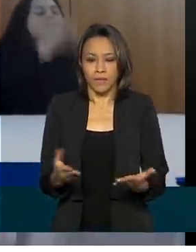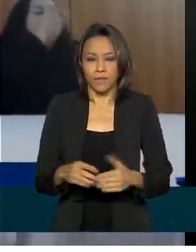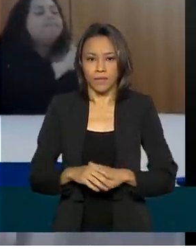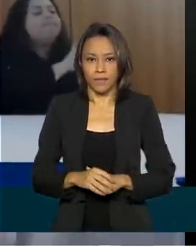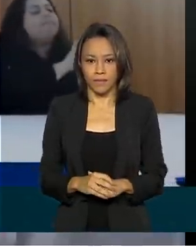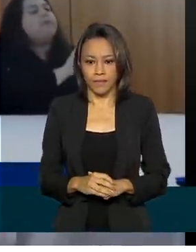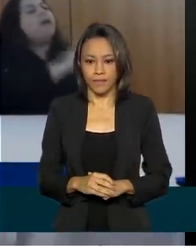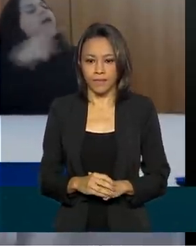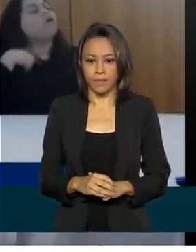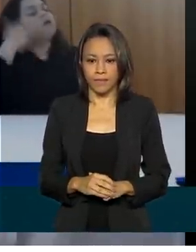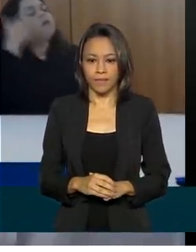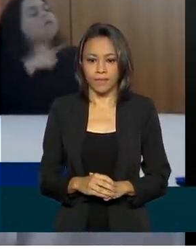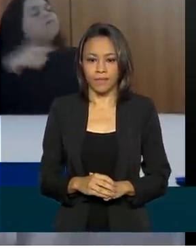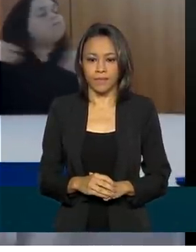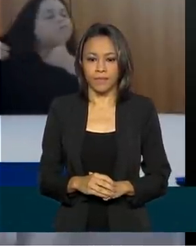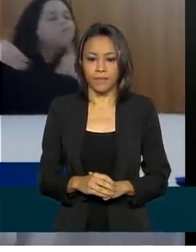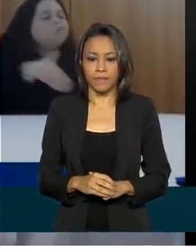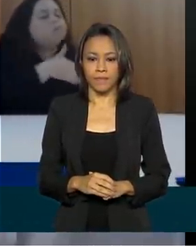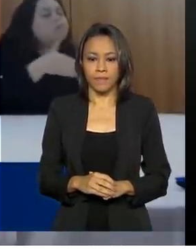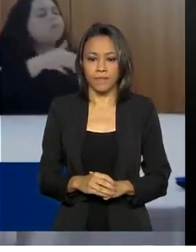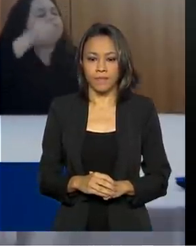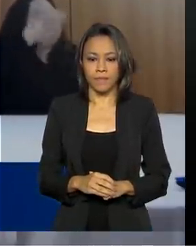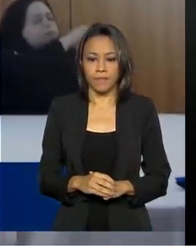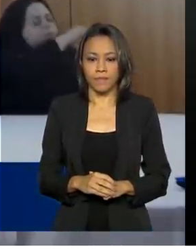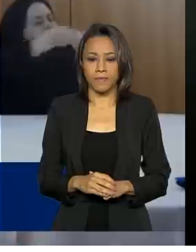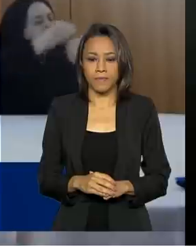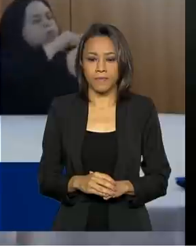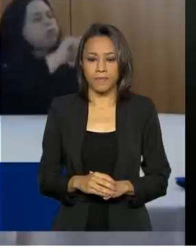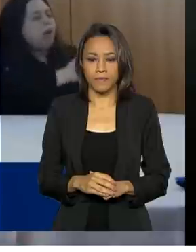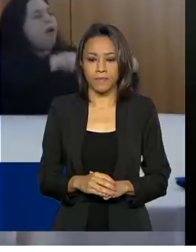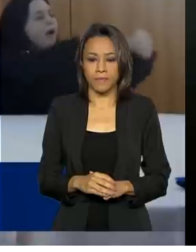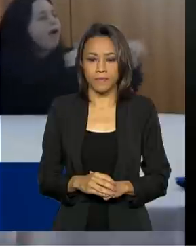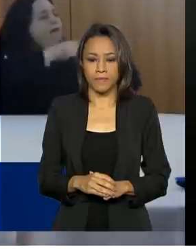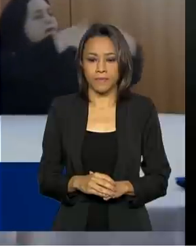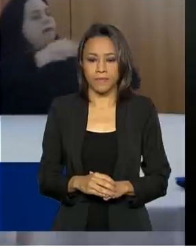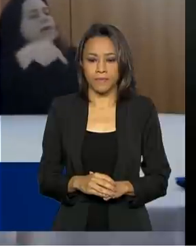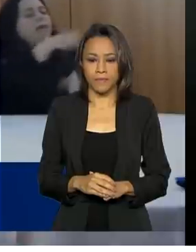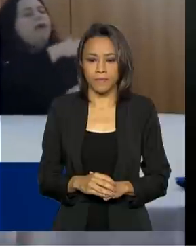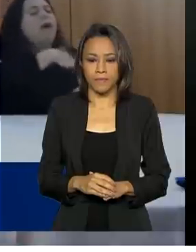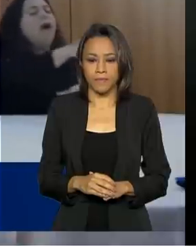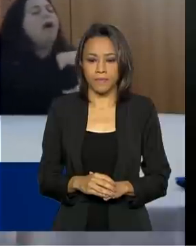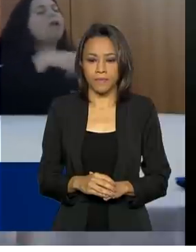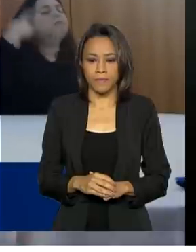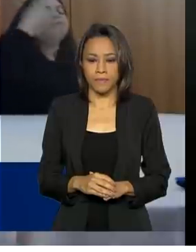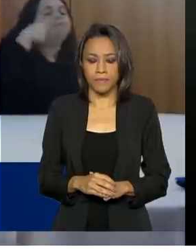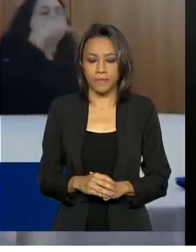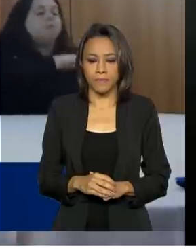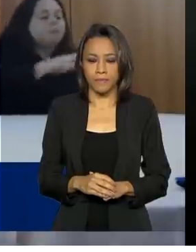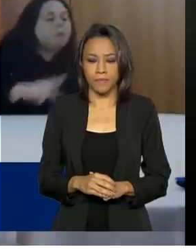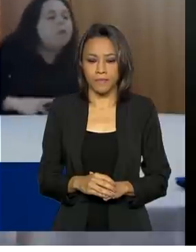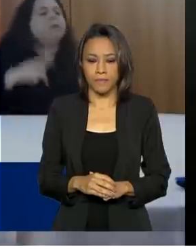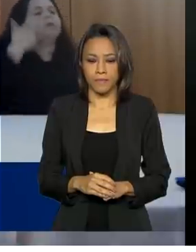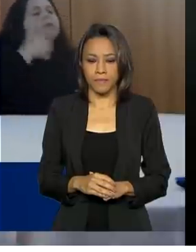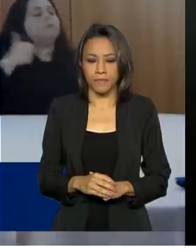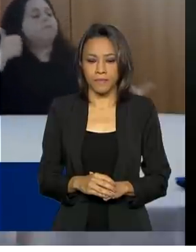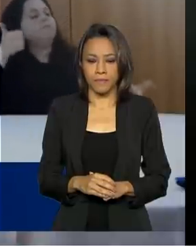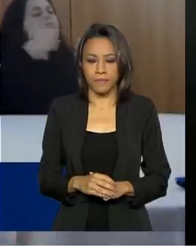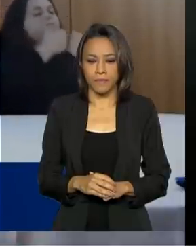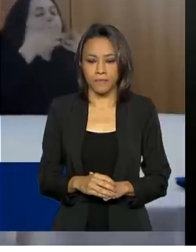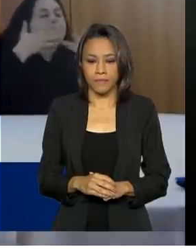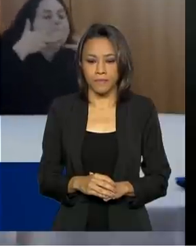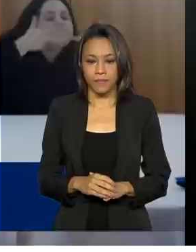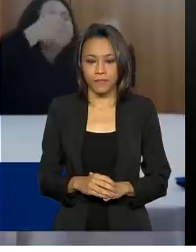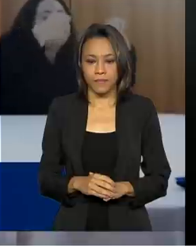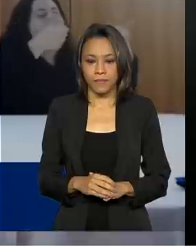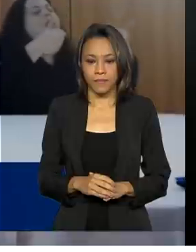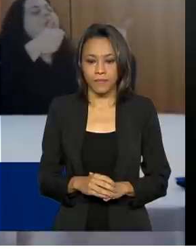para viabilizar ações no âmbito das políticas públicas visando a contínua melhoria